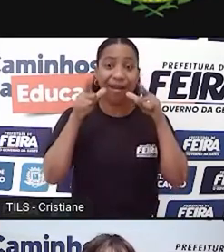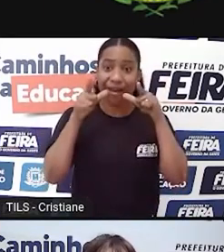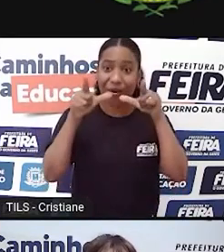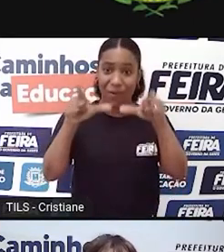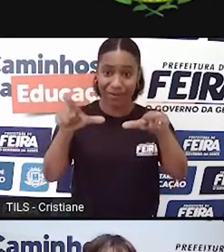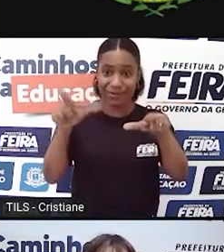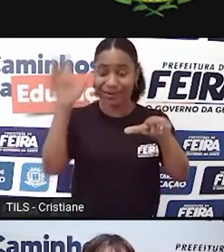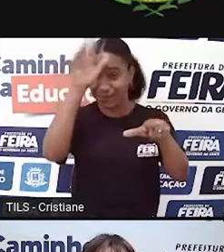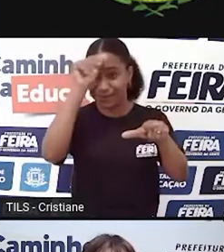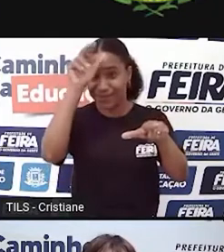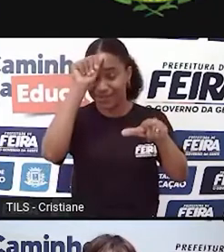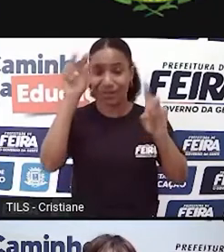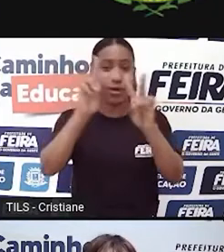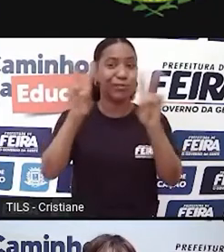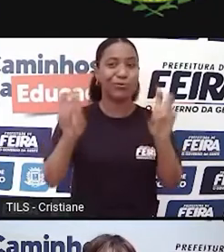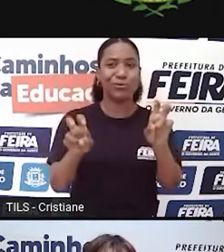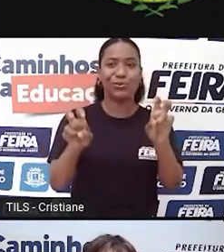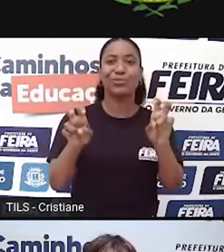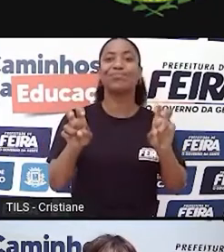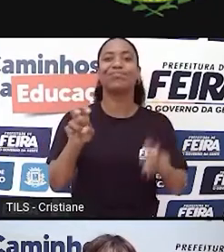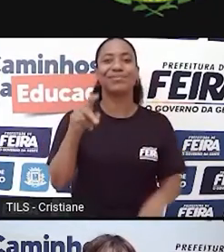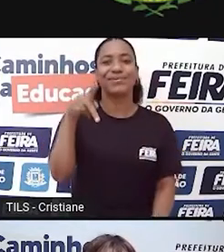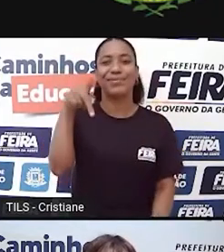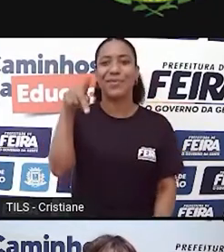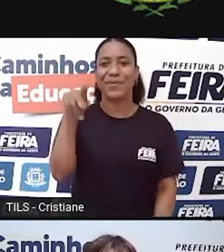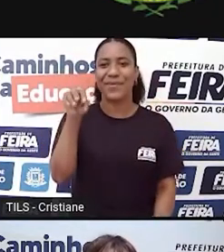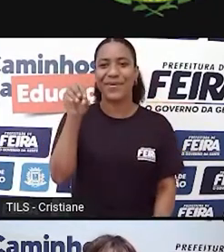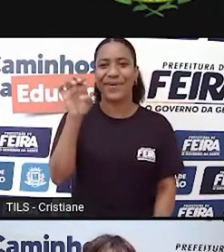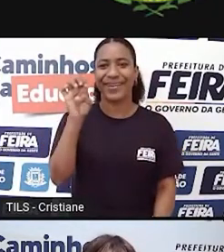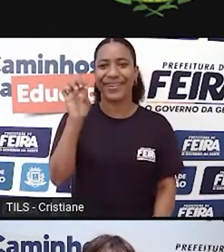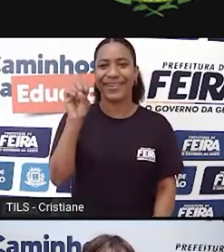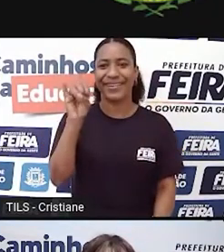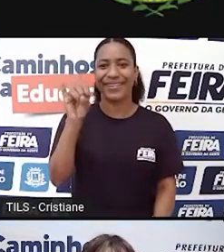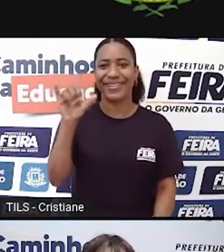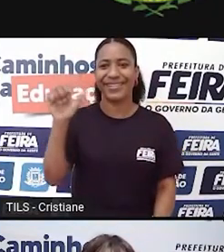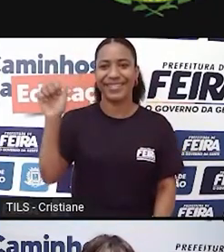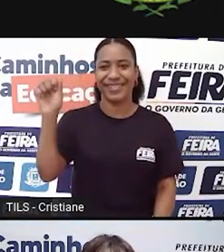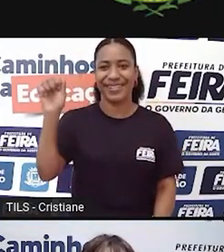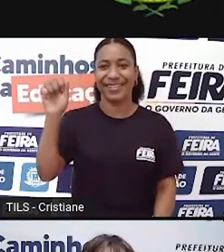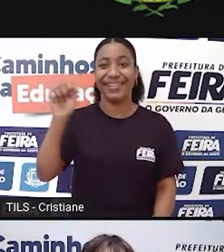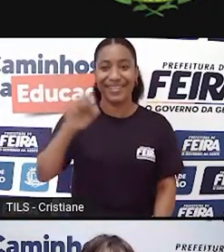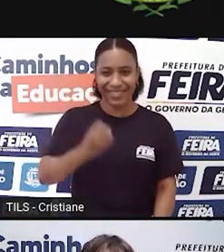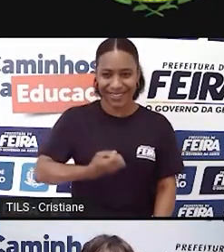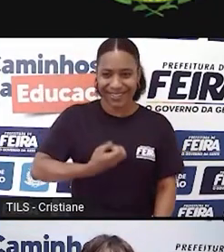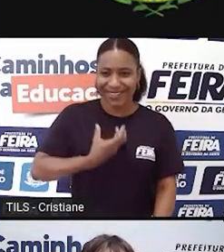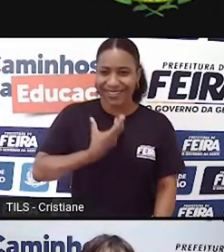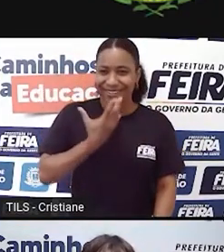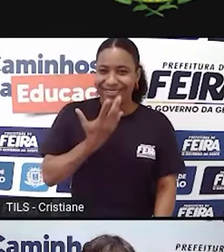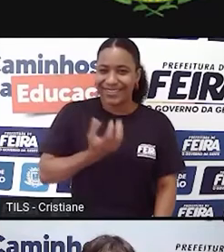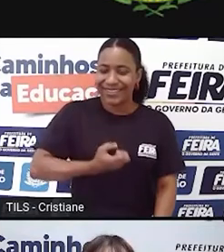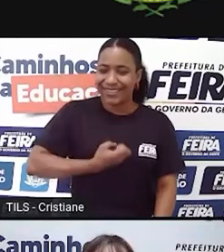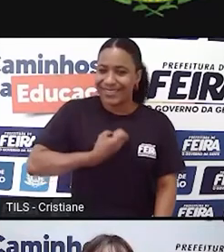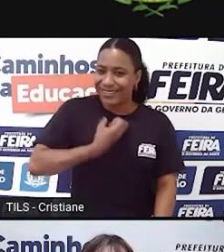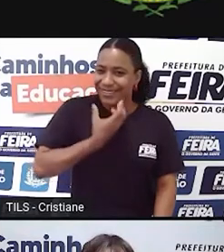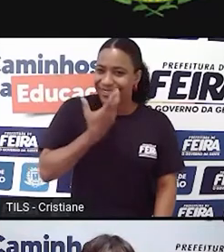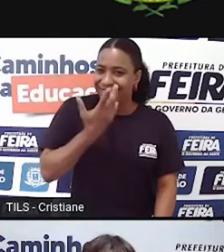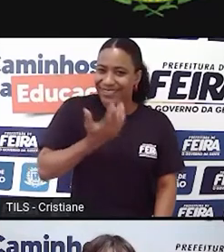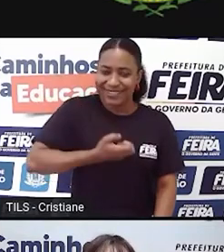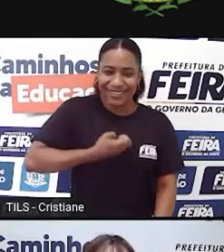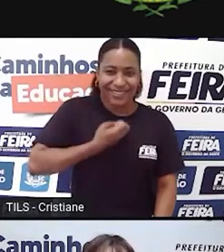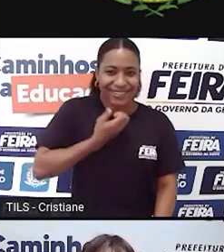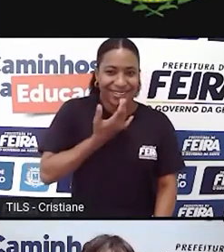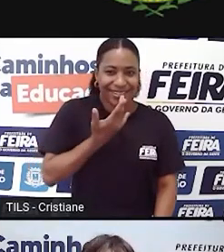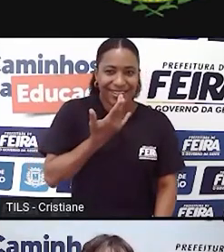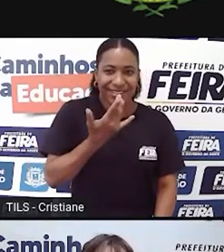poesia, né? Então, a gente precisa falar sobre poesia, porque às vezes as pessoas colocam a poesia como uma coisa distante, né?